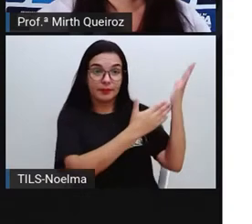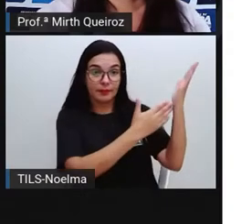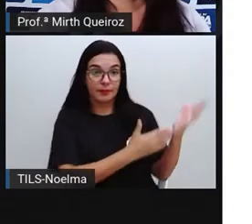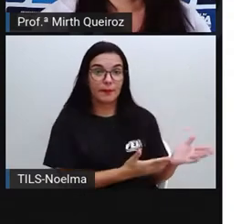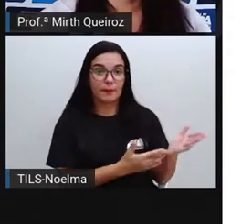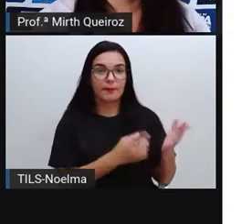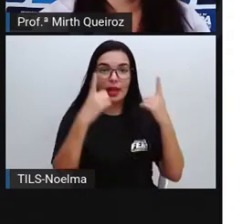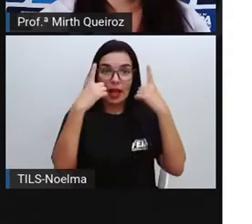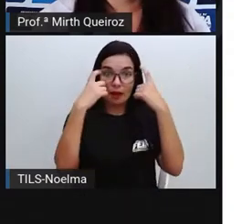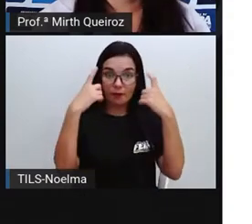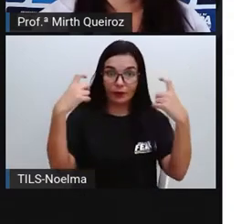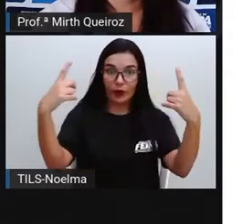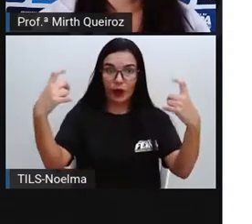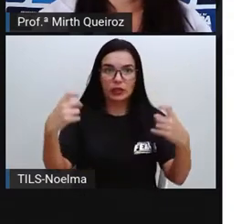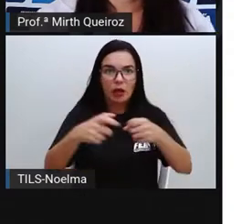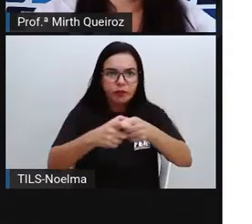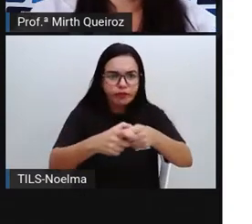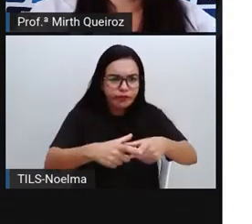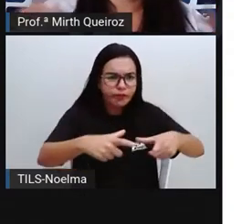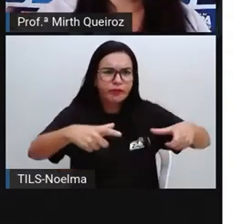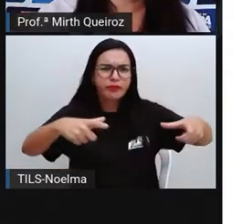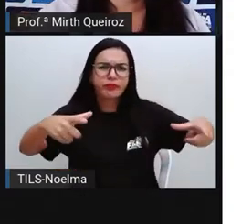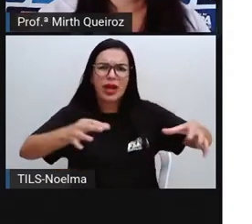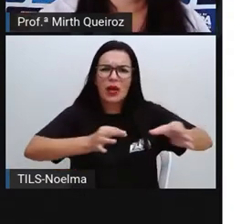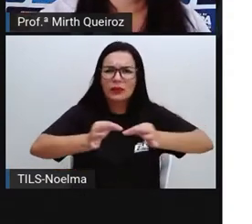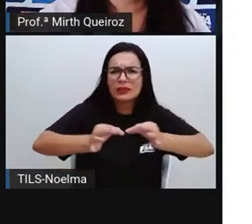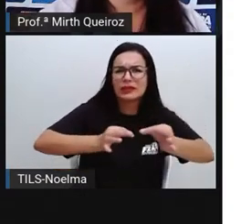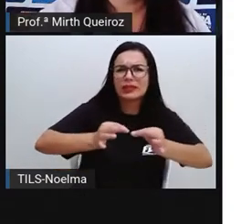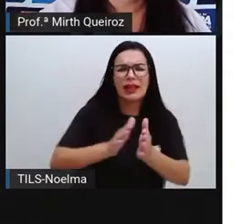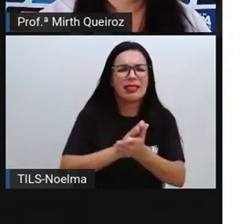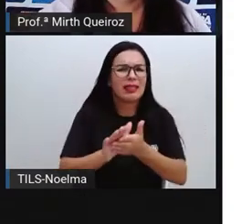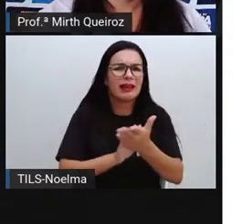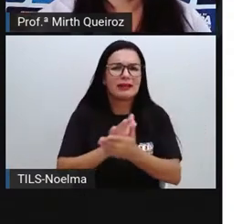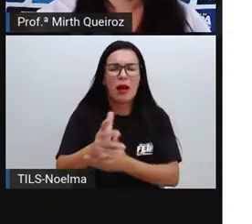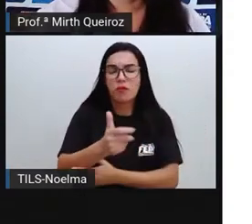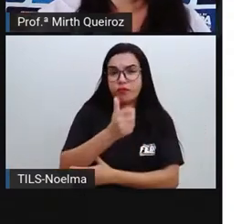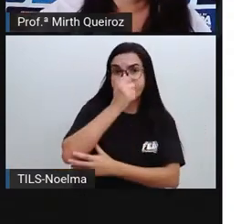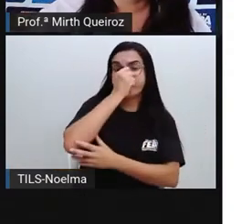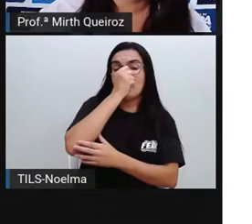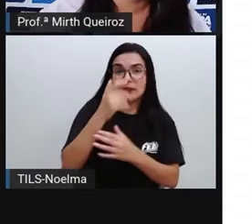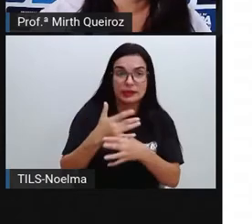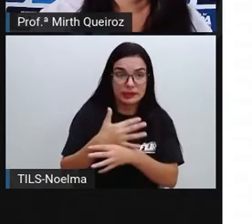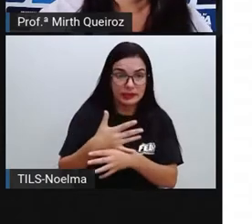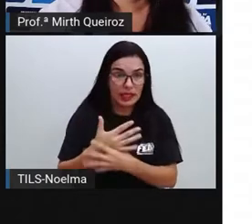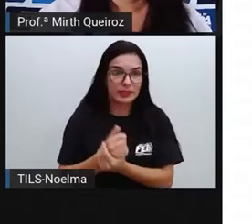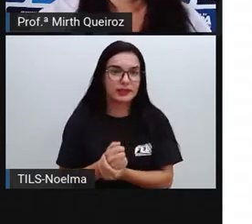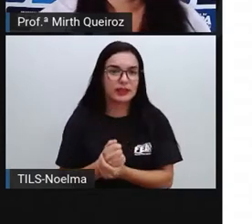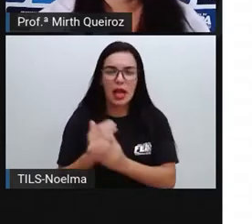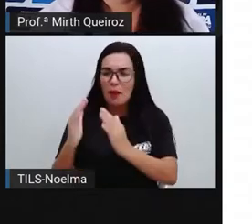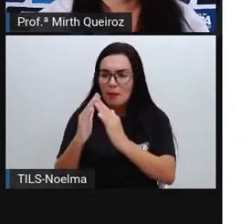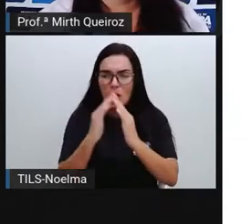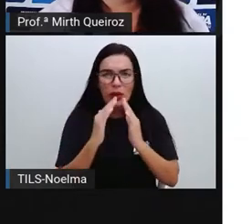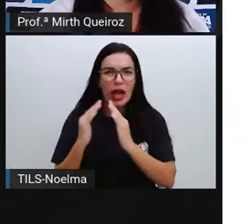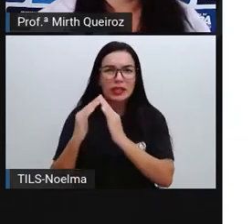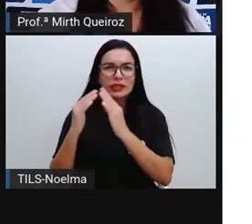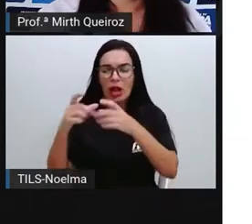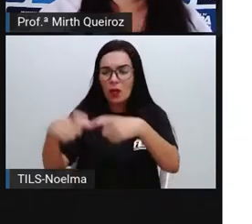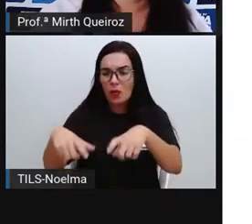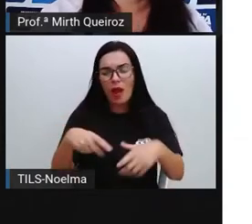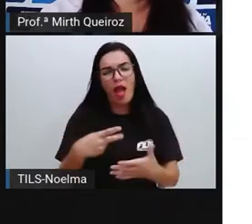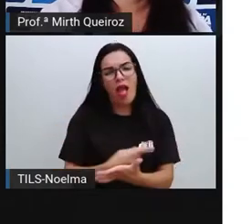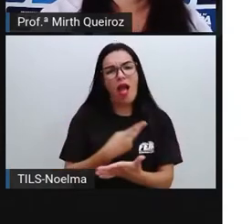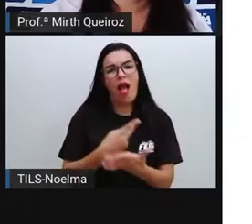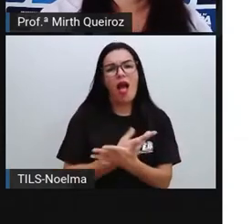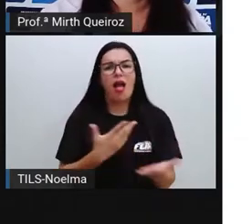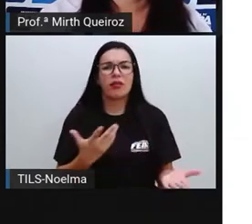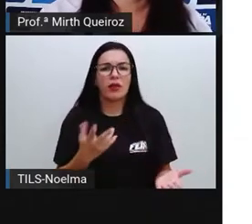o crescimento desordenado, né? O inchaço das cidades, as moradias em lugares inadequados. Quantas